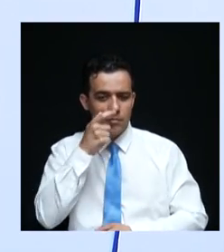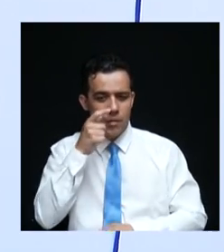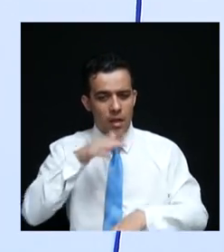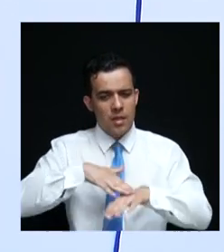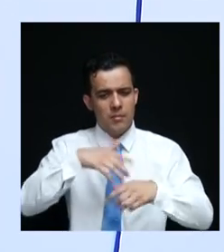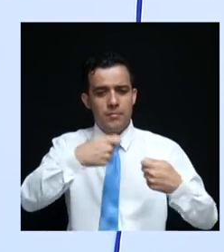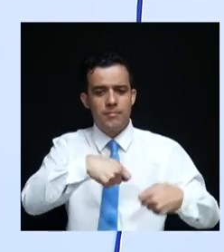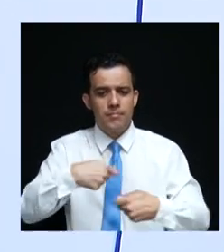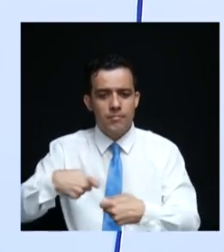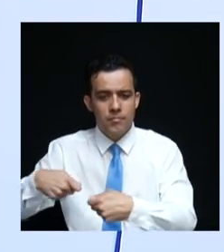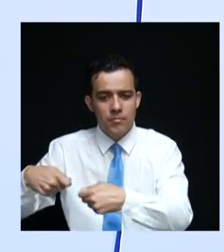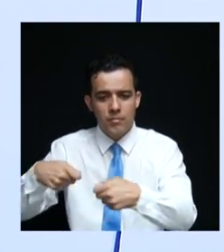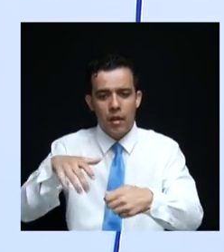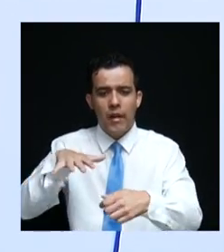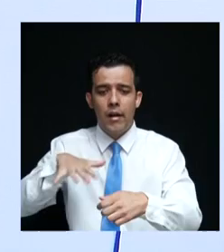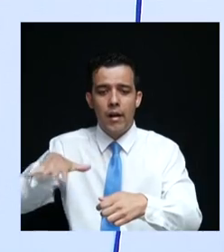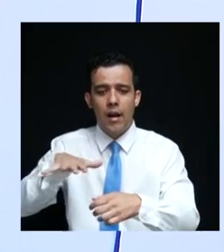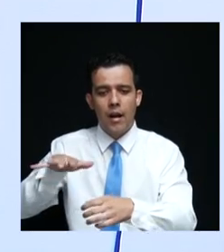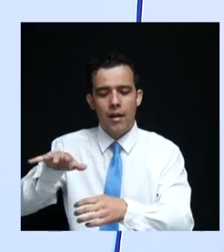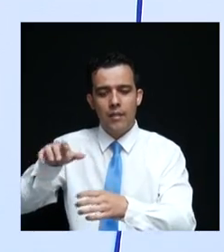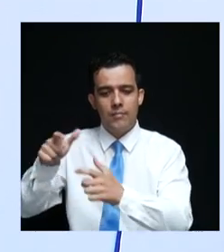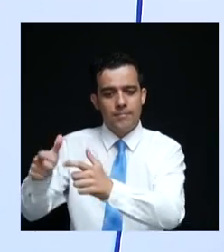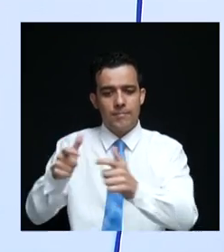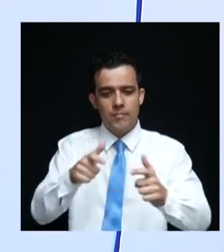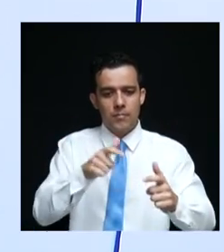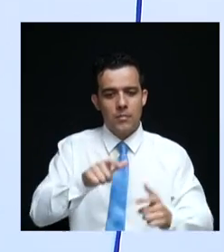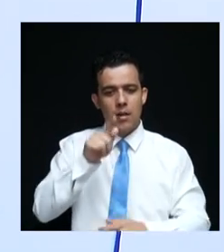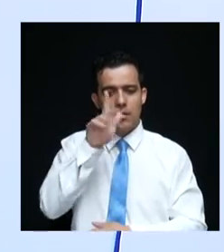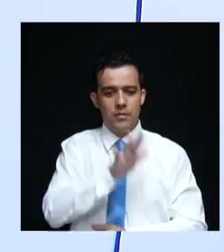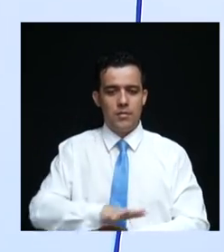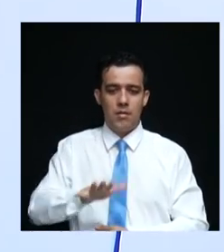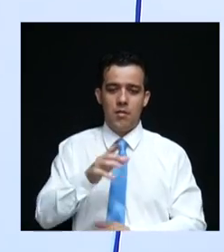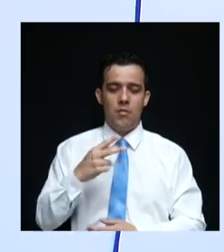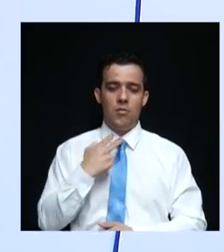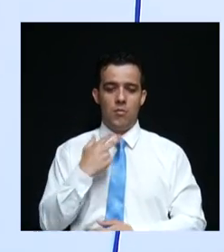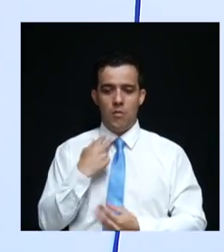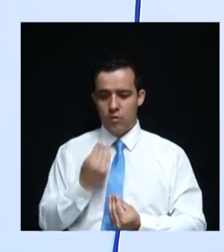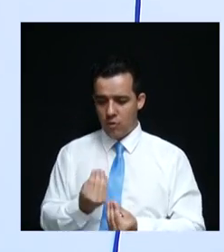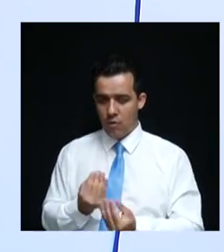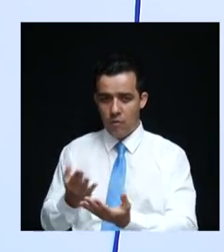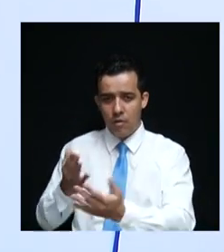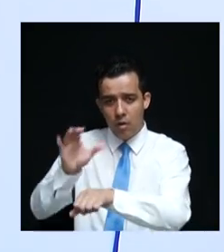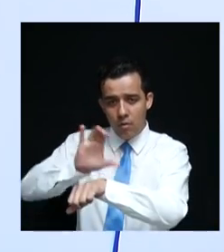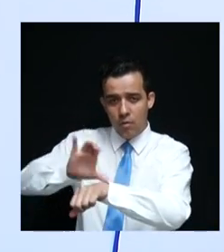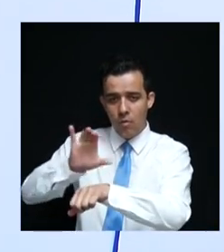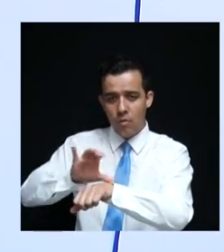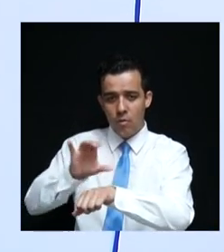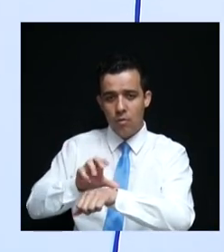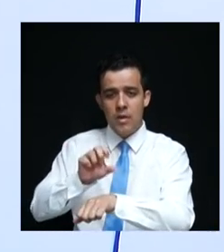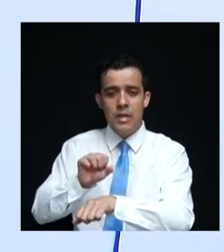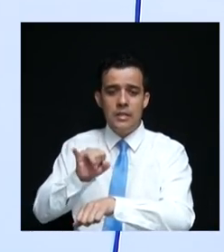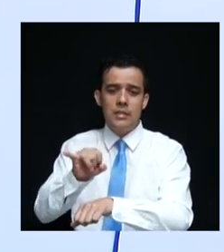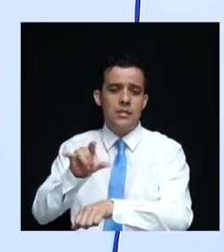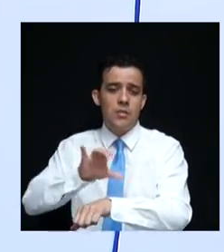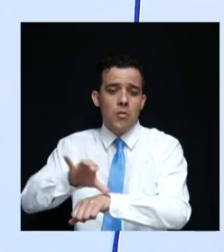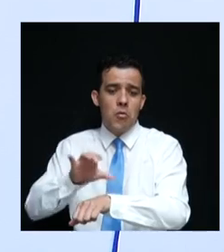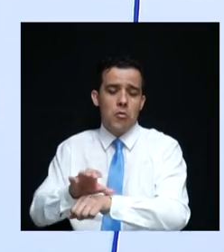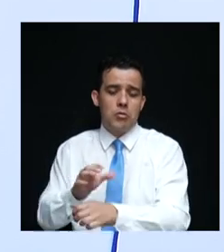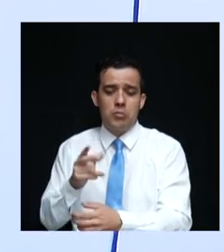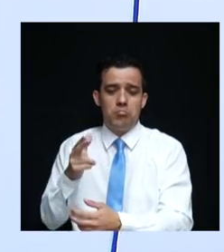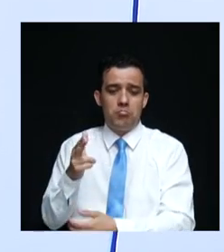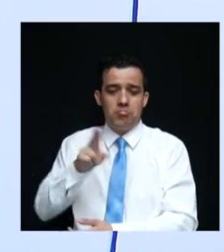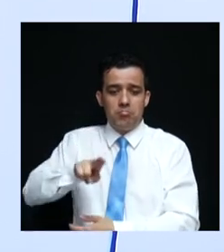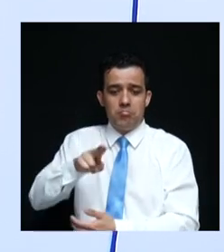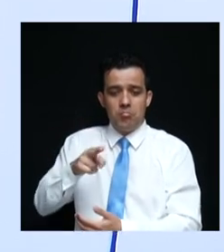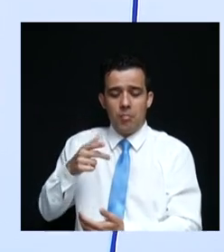e as vocações regionais do nosso estado. Nós não podemos oferecer cursos em determinadas regiões que não serão utilizadas, não